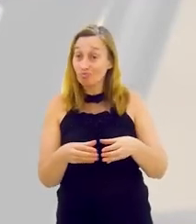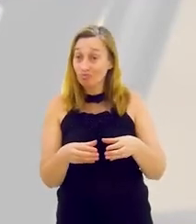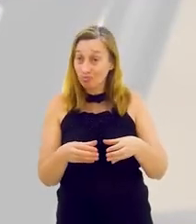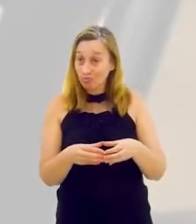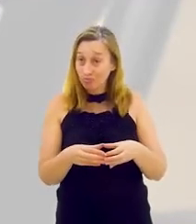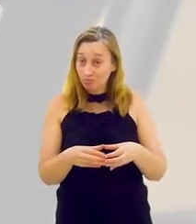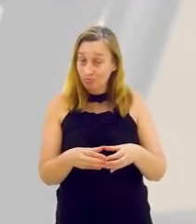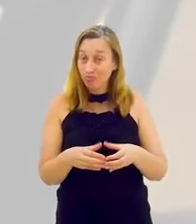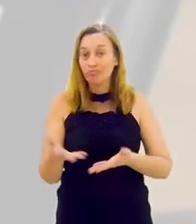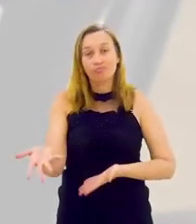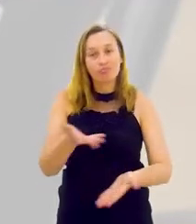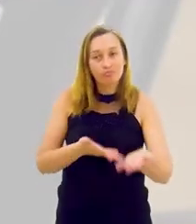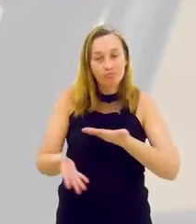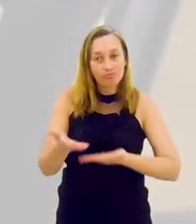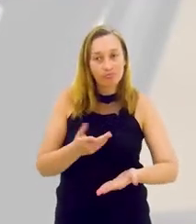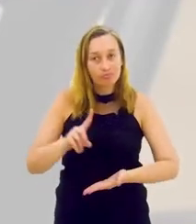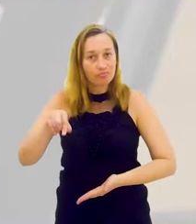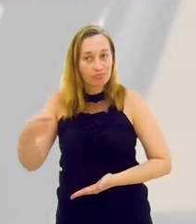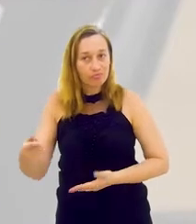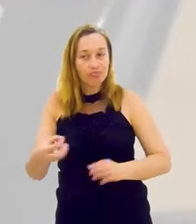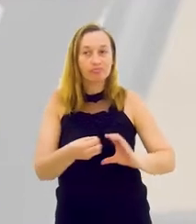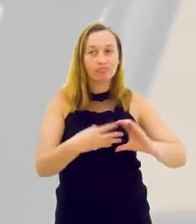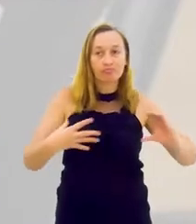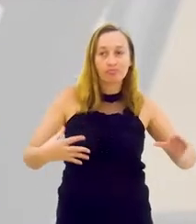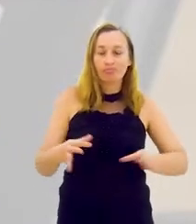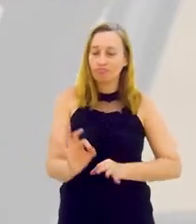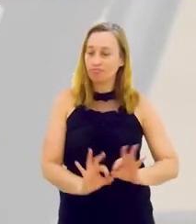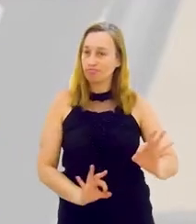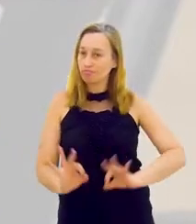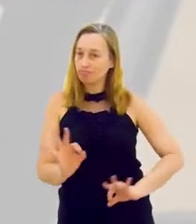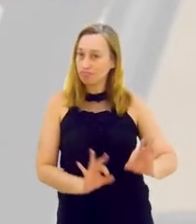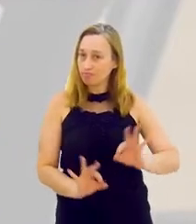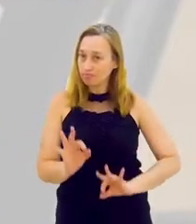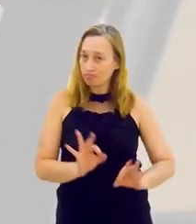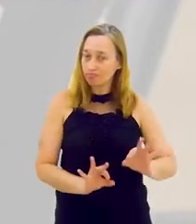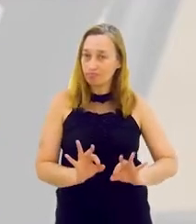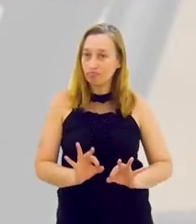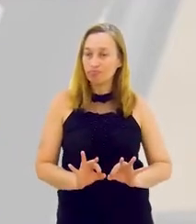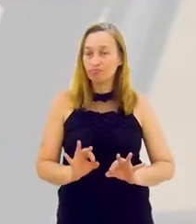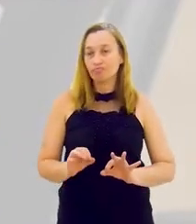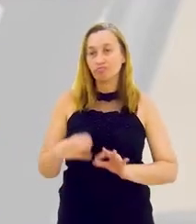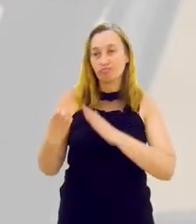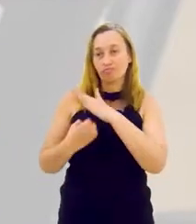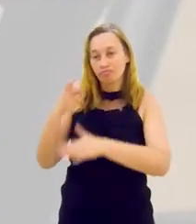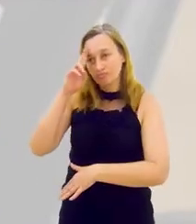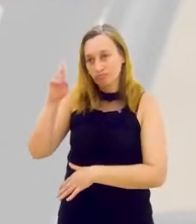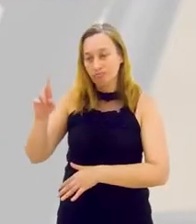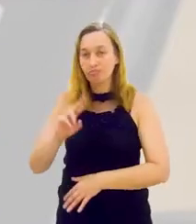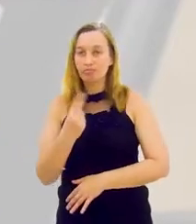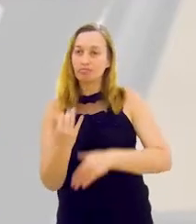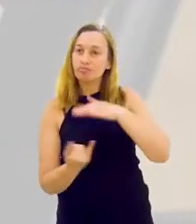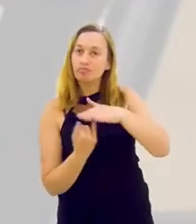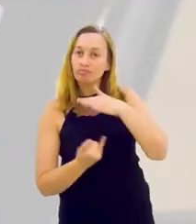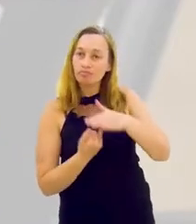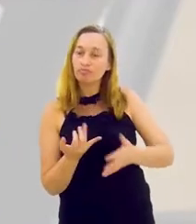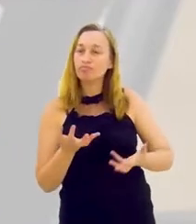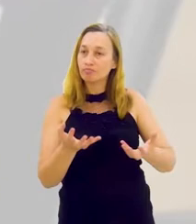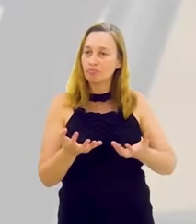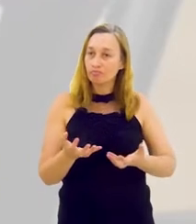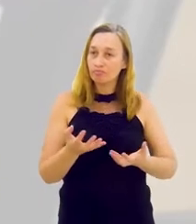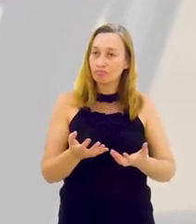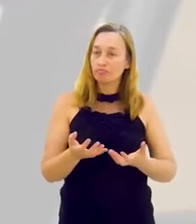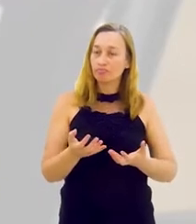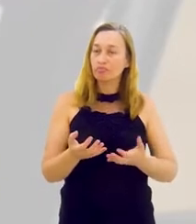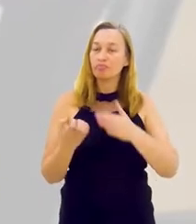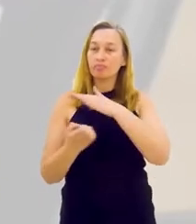a querer compartilhar com os demais. Uma característica organizacional, seja de um empresário ou de uma instituição que queira ver